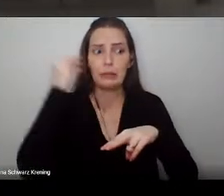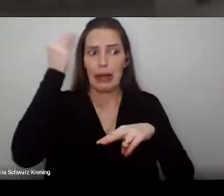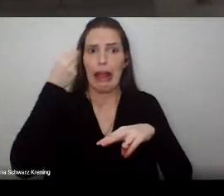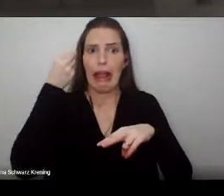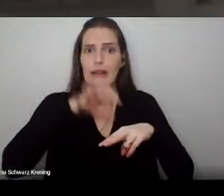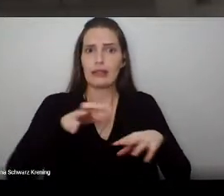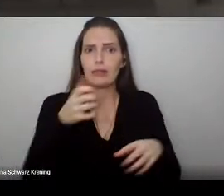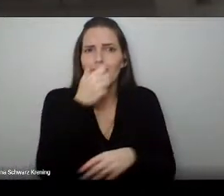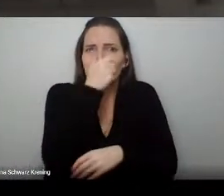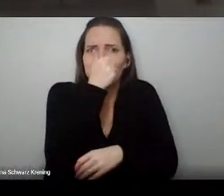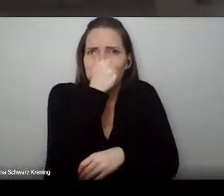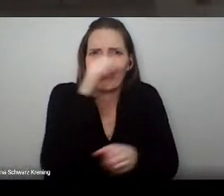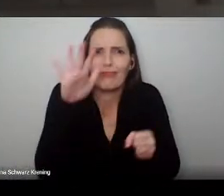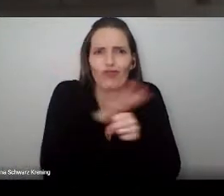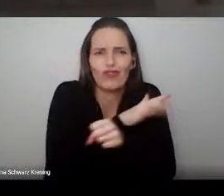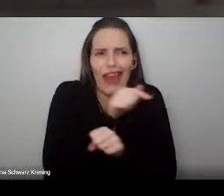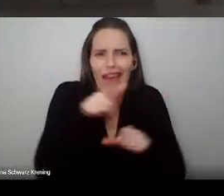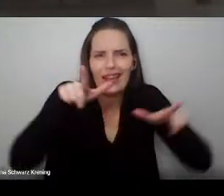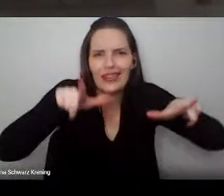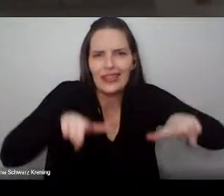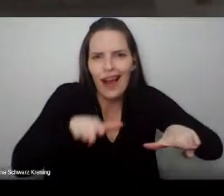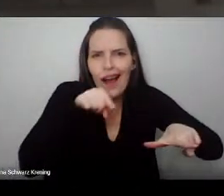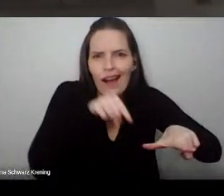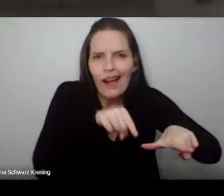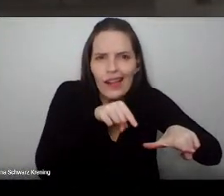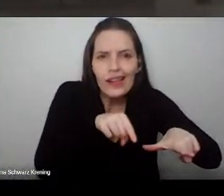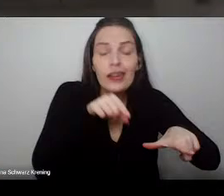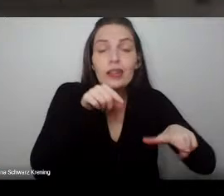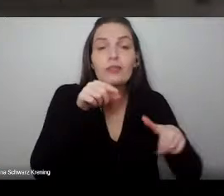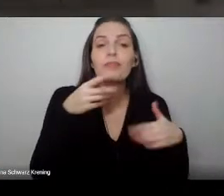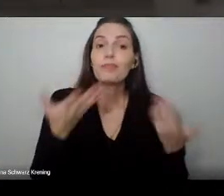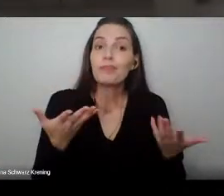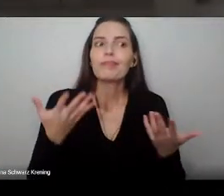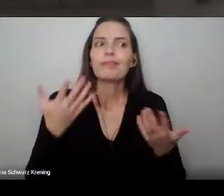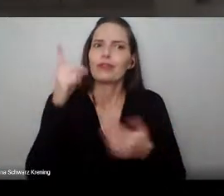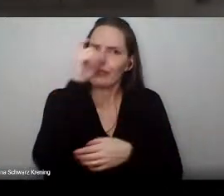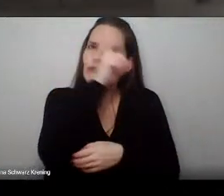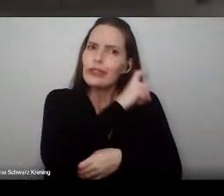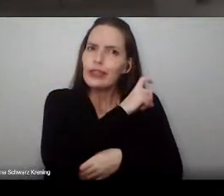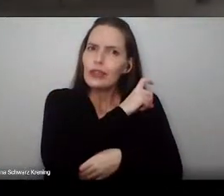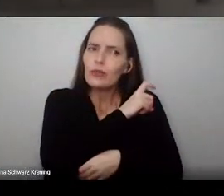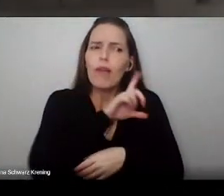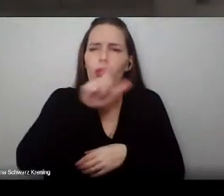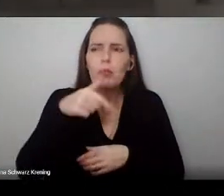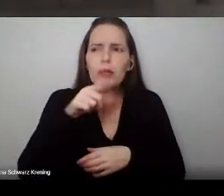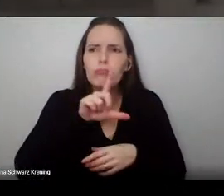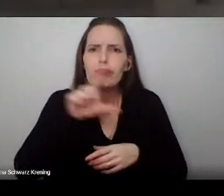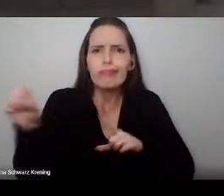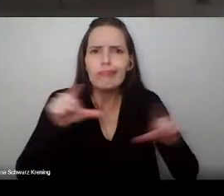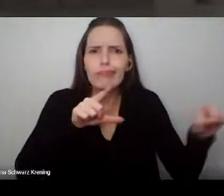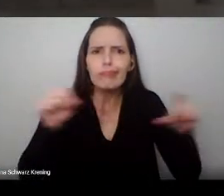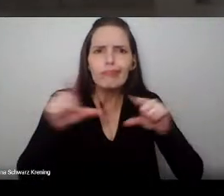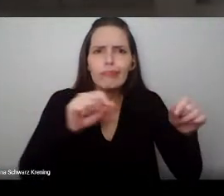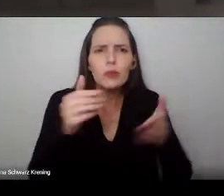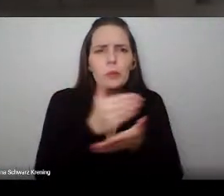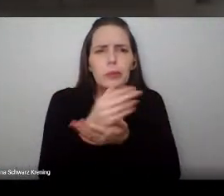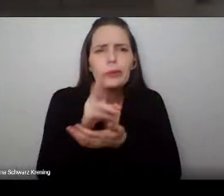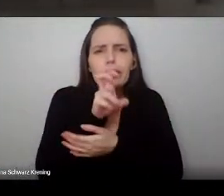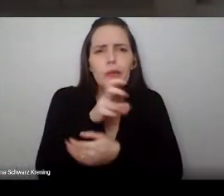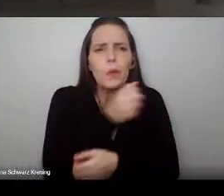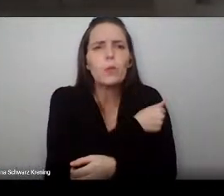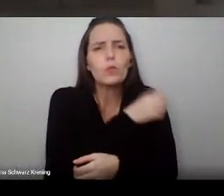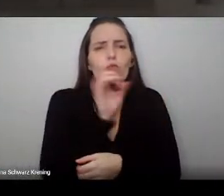Mas aconteceu que, rapidamente, a sal deixou de ficar apertada e começamos a escolher os lugares, passando a ter uma média de cinco alunos por aula.